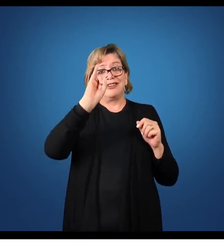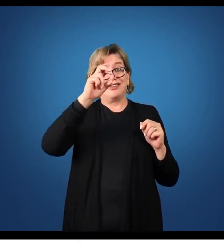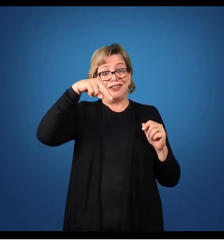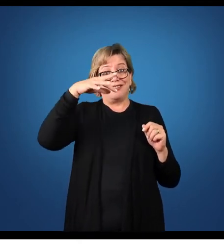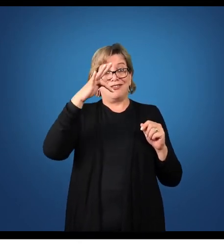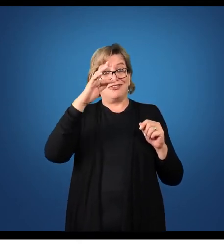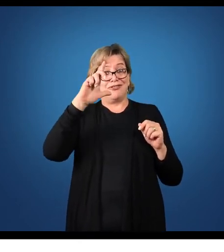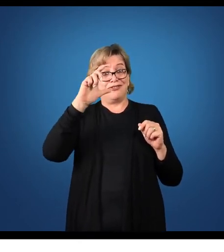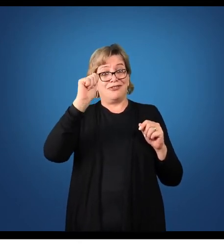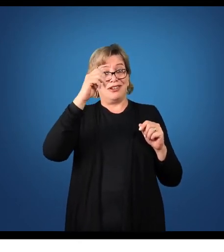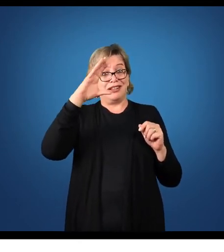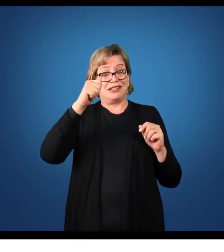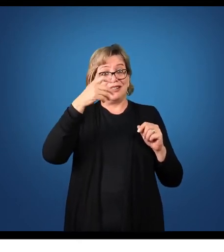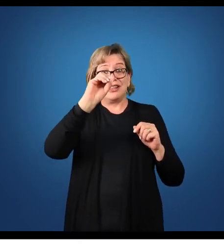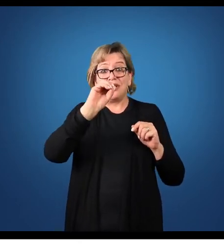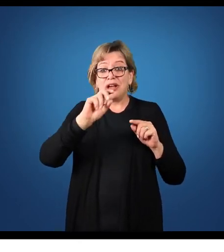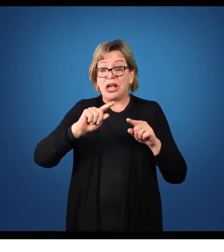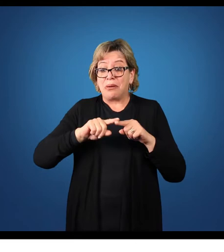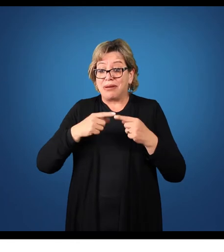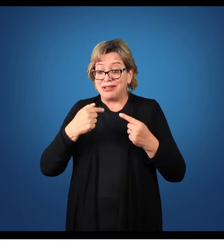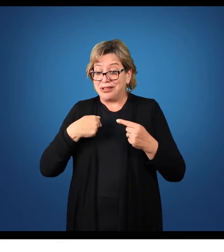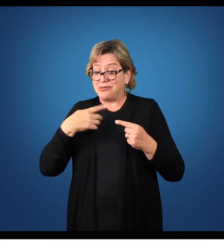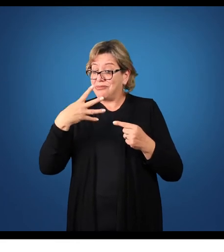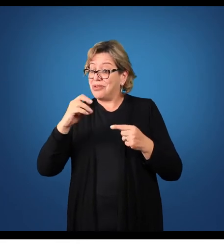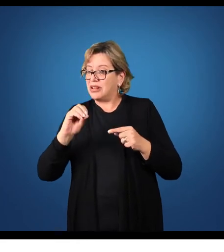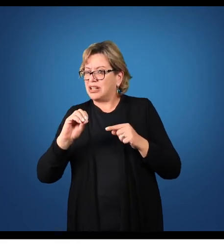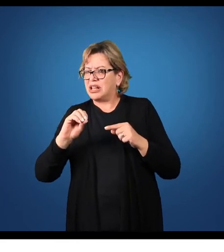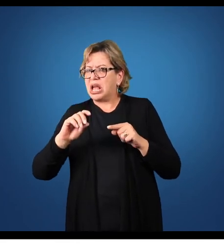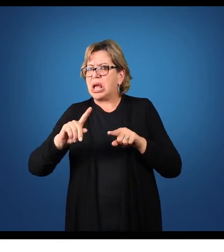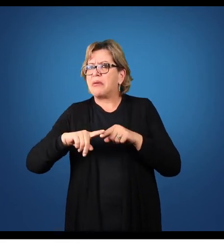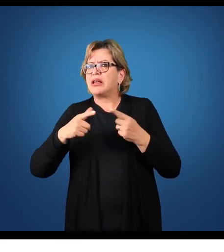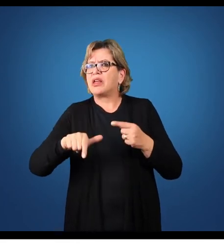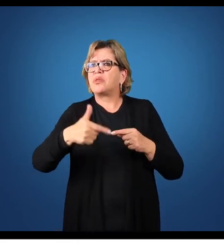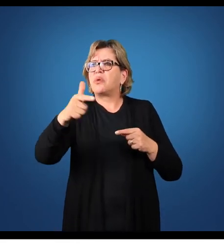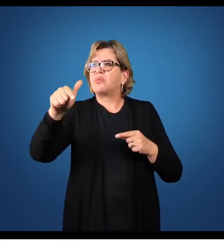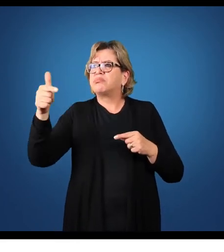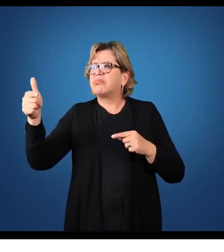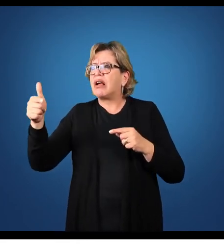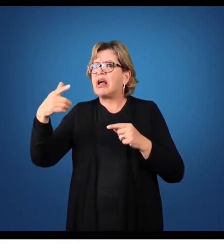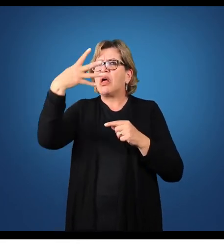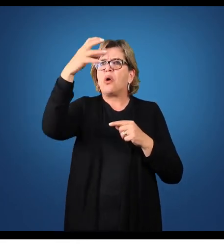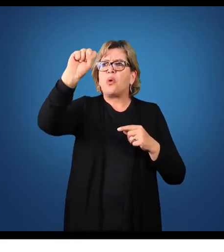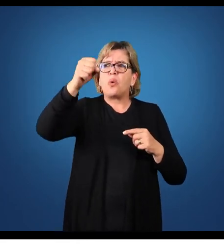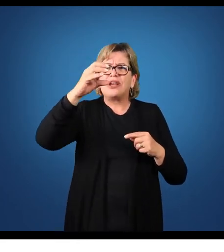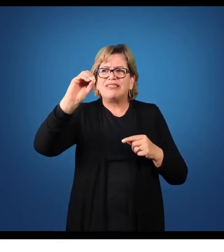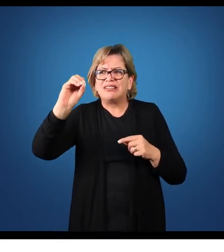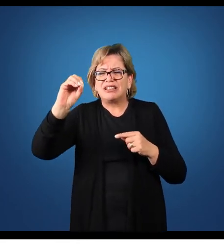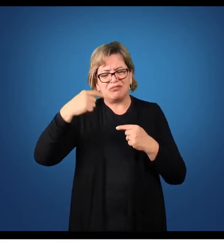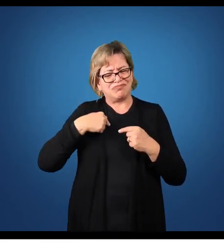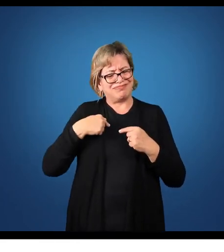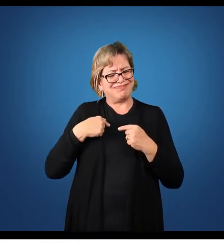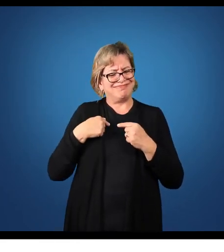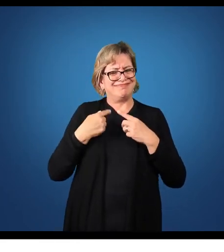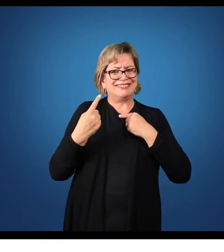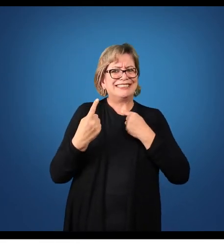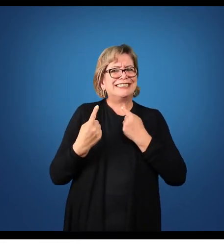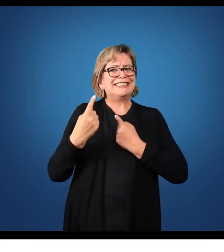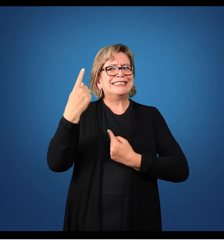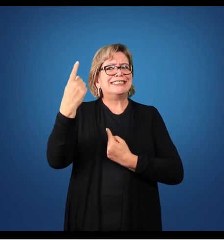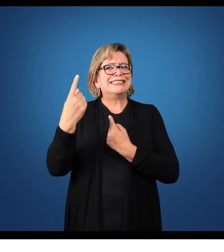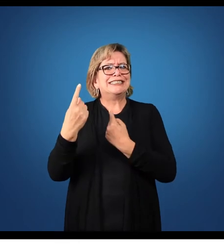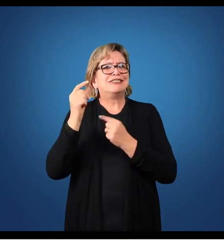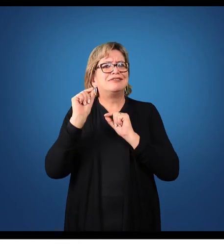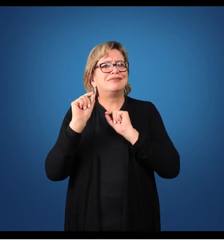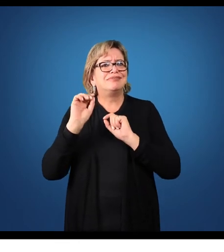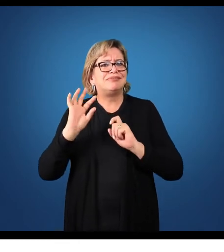Mas se todas as outras aumentaram 80%, eu só consegui 50% do que elas